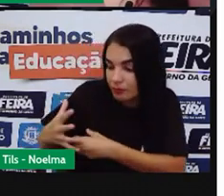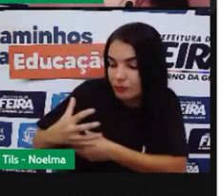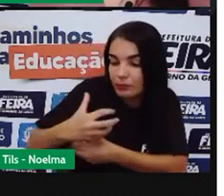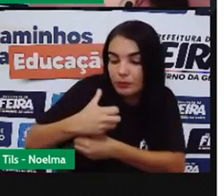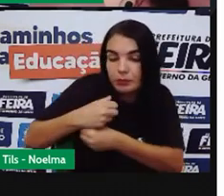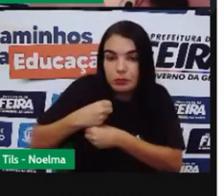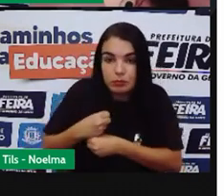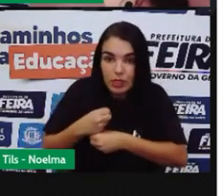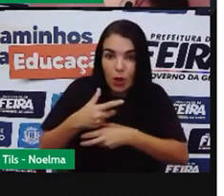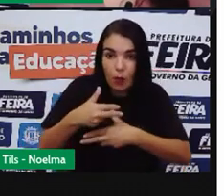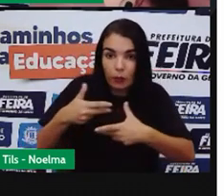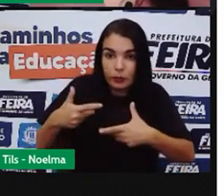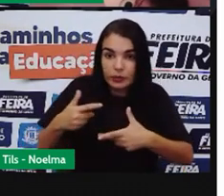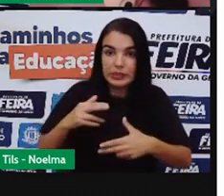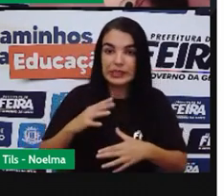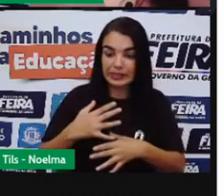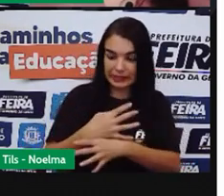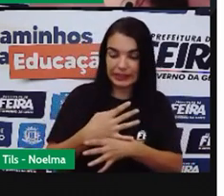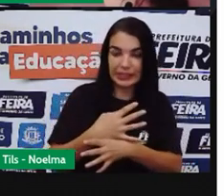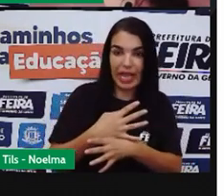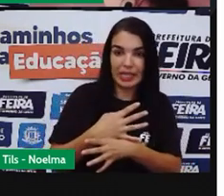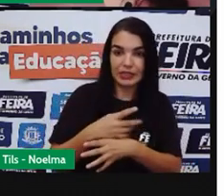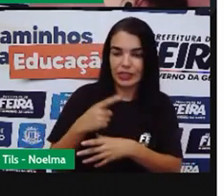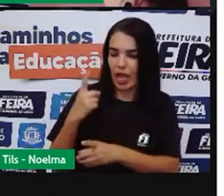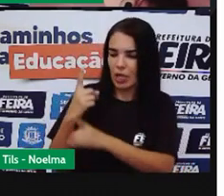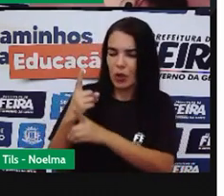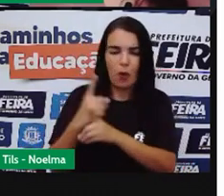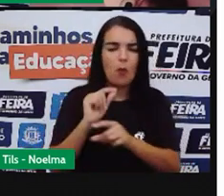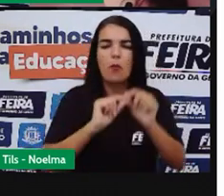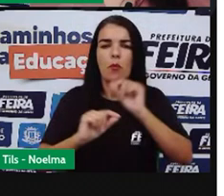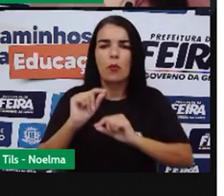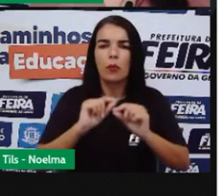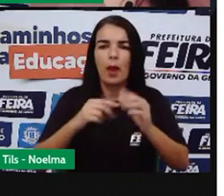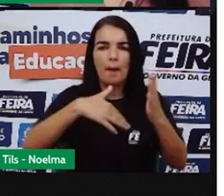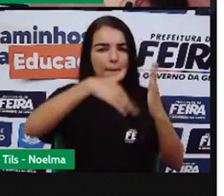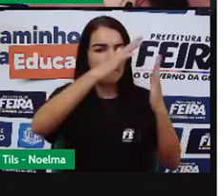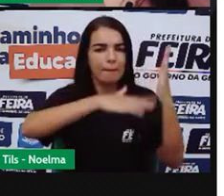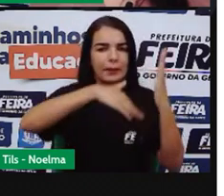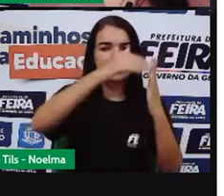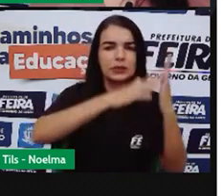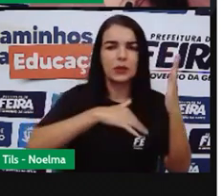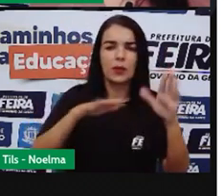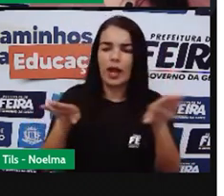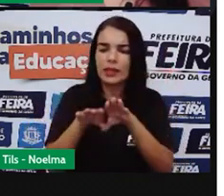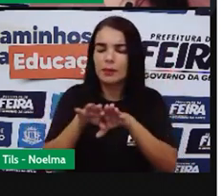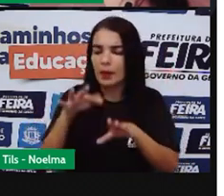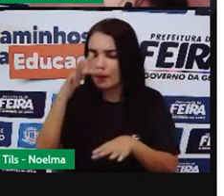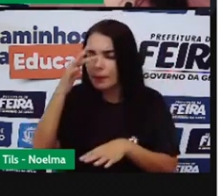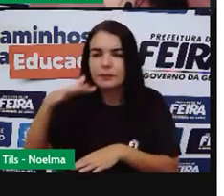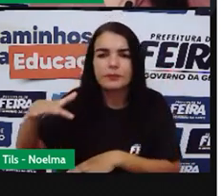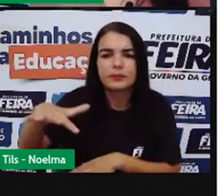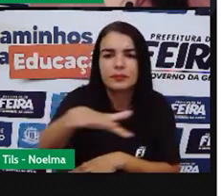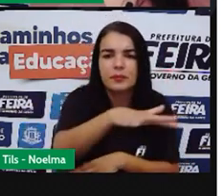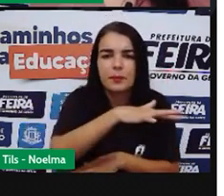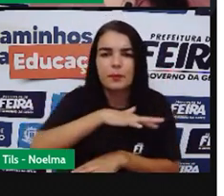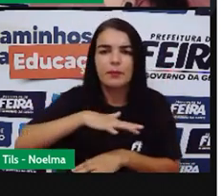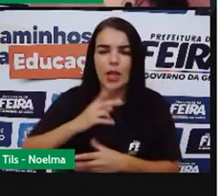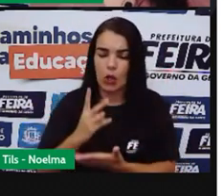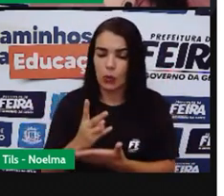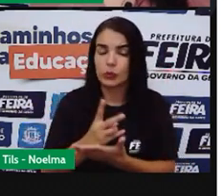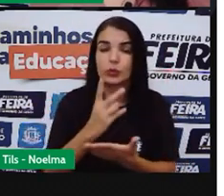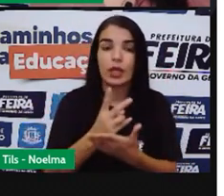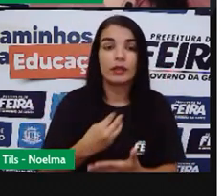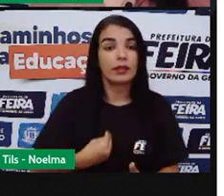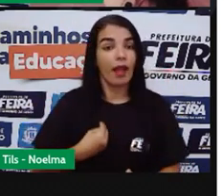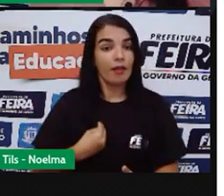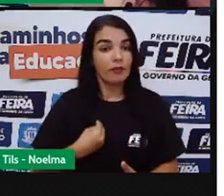Transformando Em ambientes Em pontos Cinturas E jardins Que falam Da continuidade Da vida E da cultura